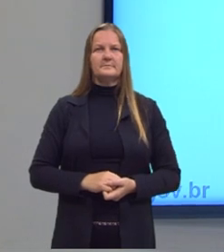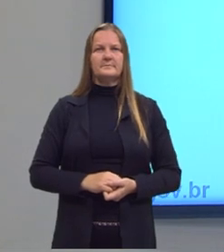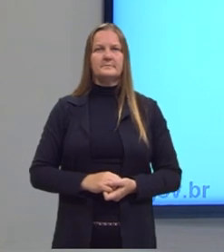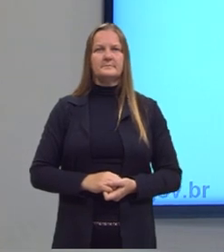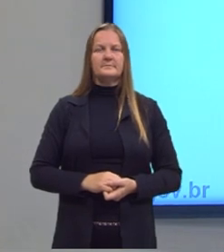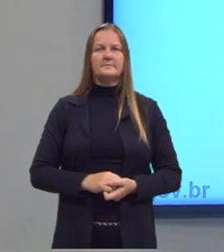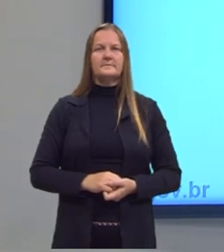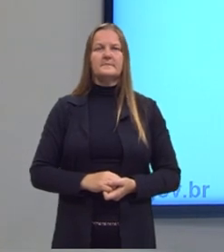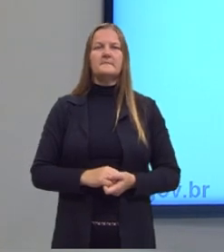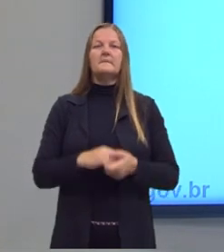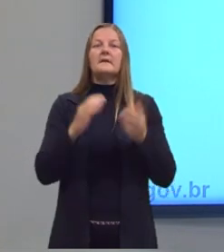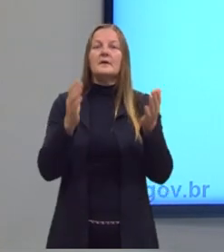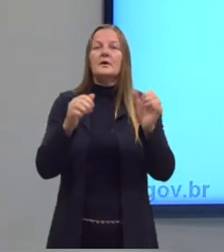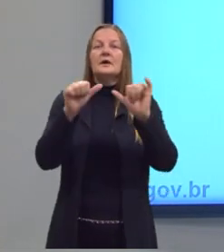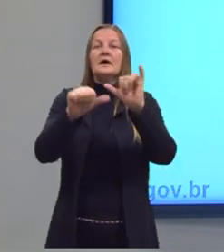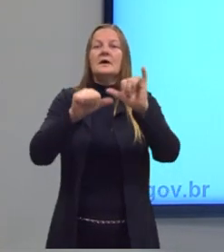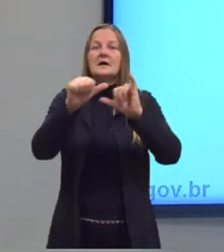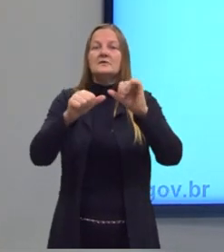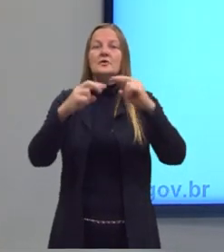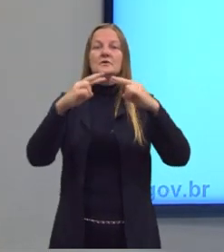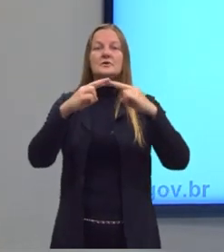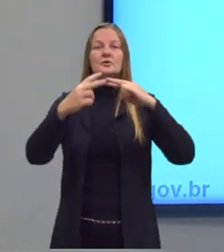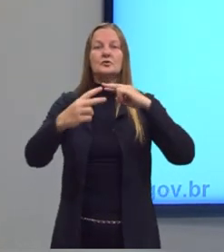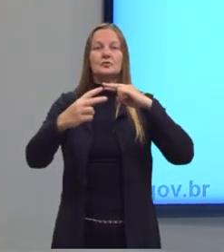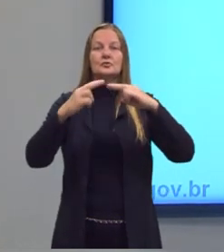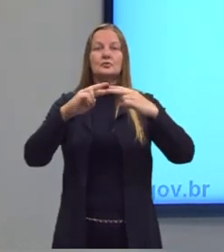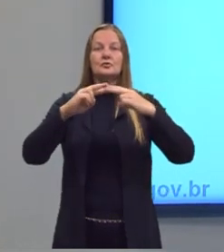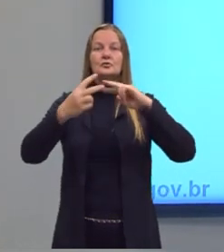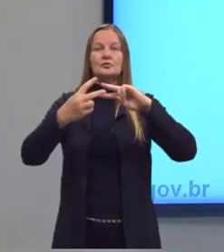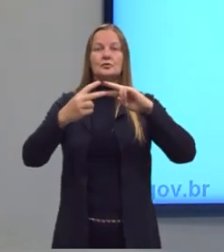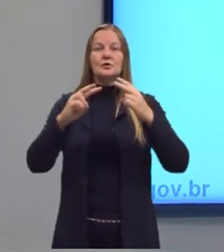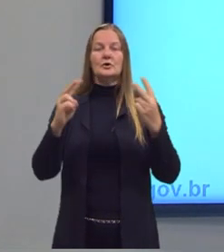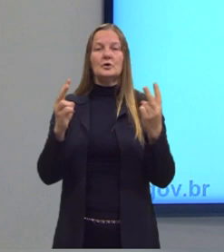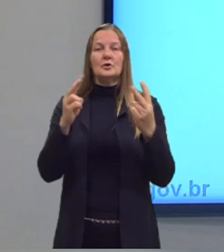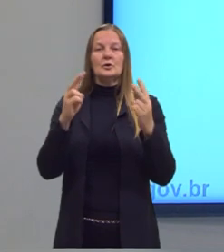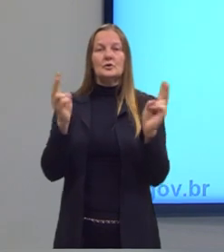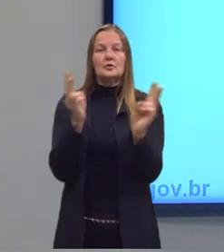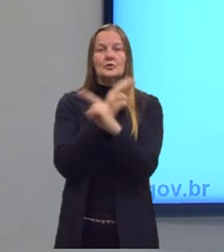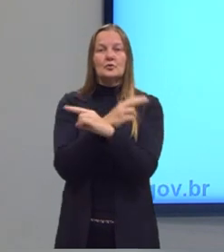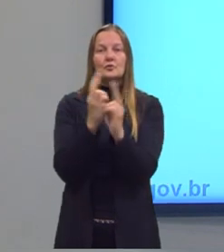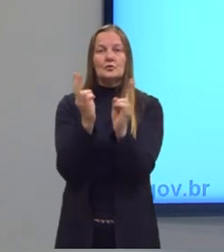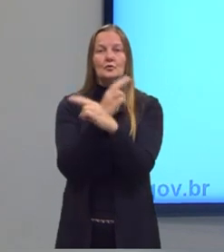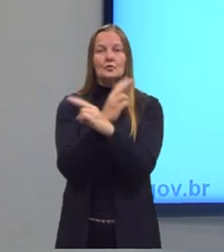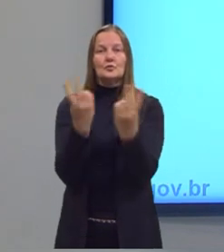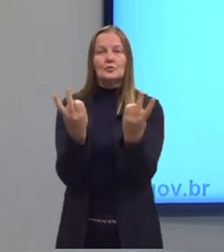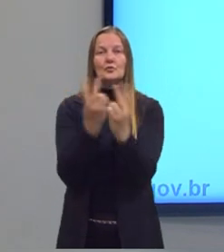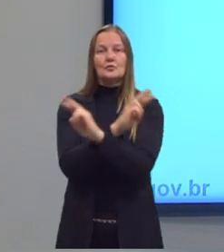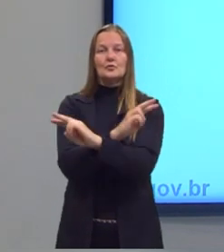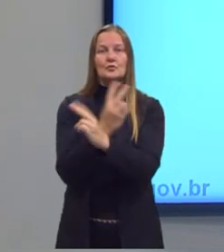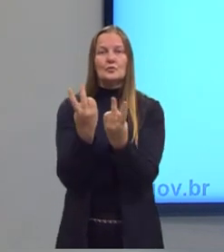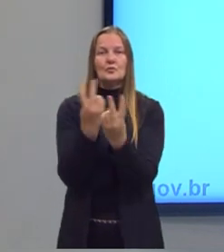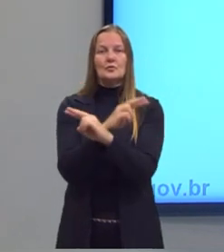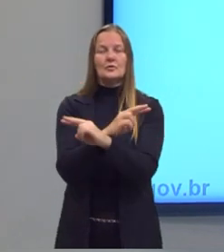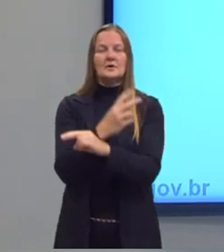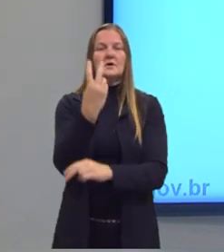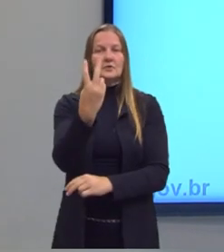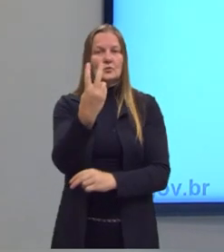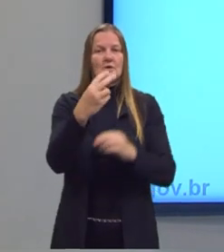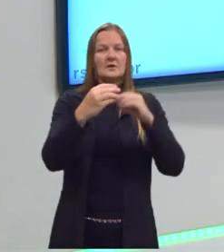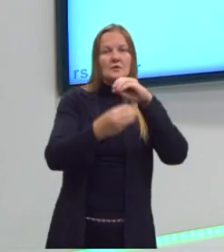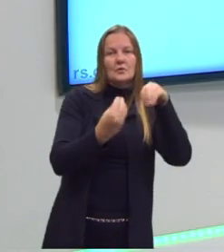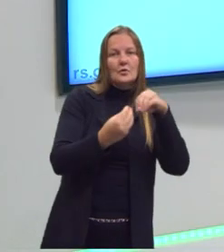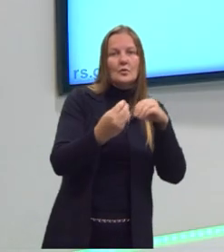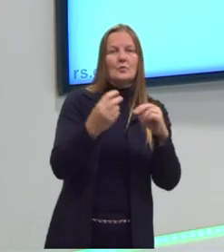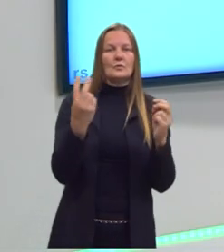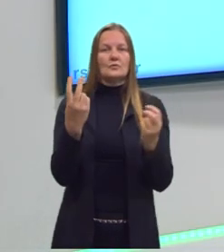Já as reações de dupla troca é uma permuta entre as substâncias. Eu vou ter duas substâncias compostas, formando duas